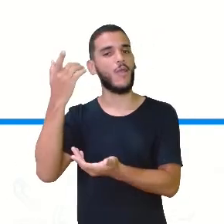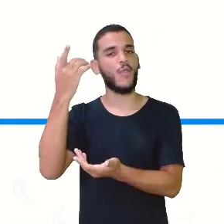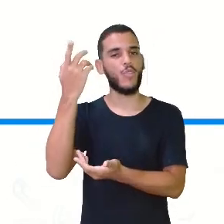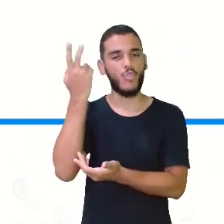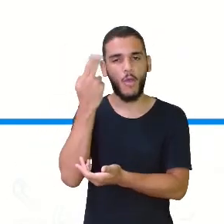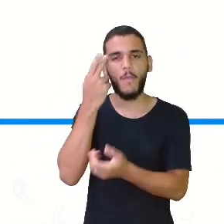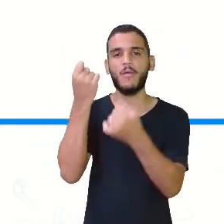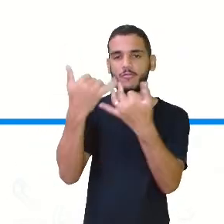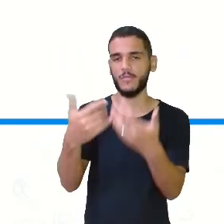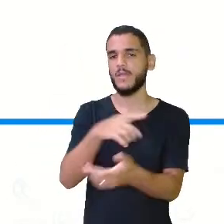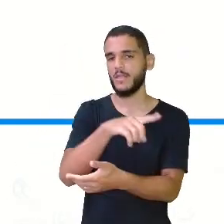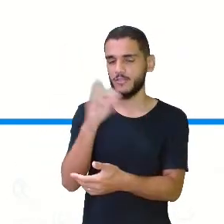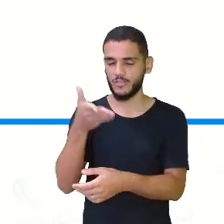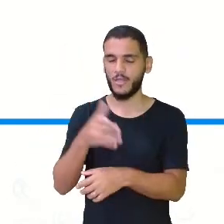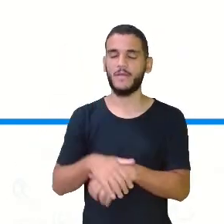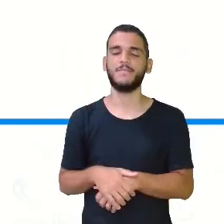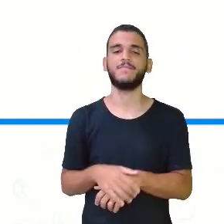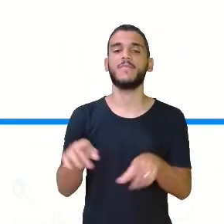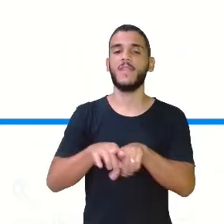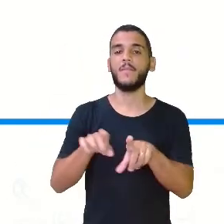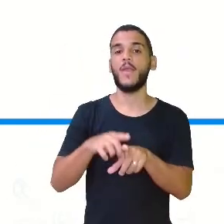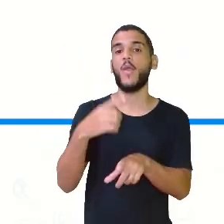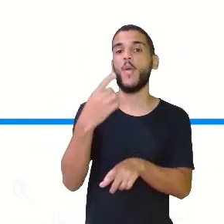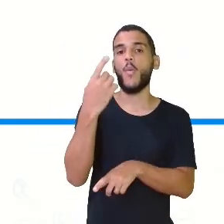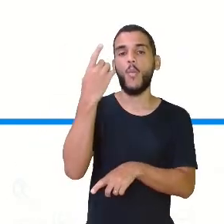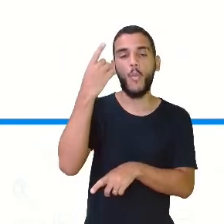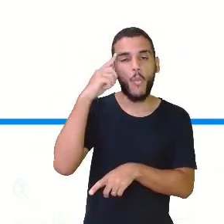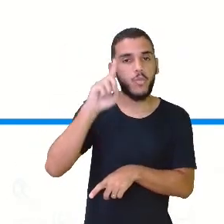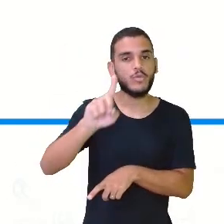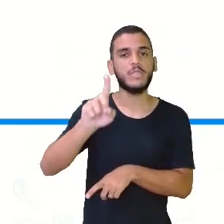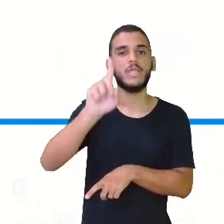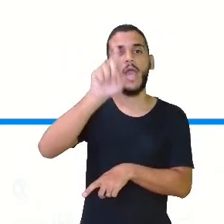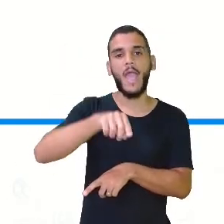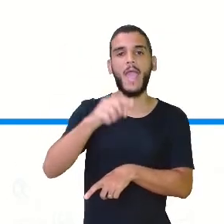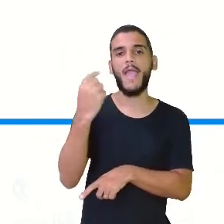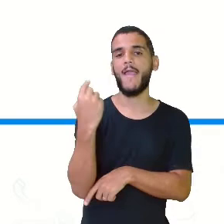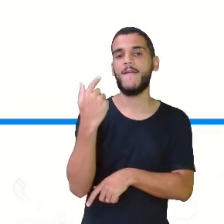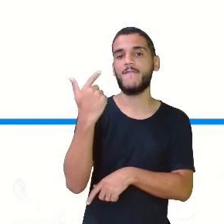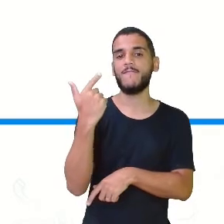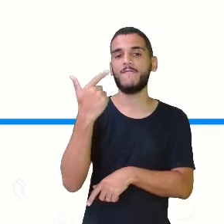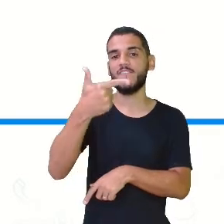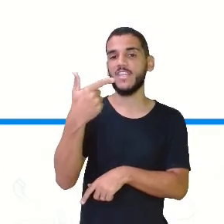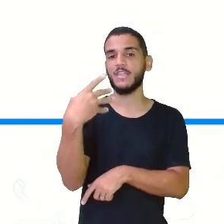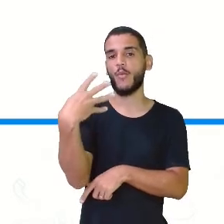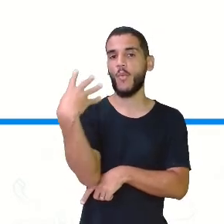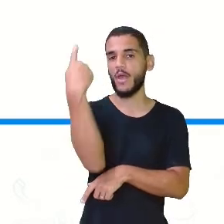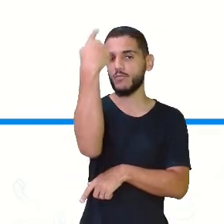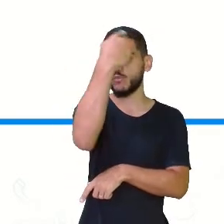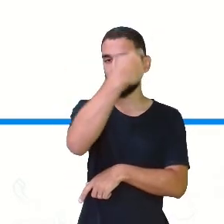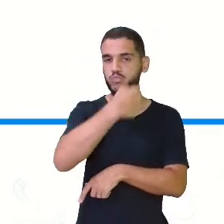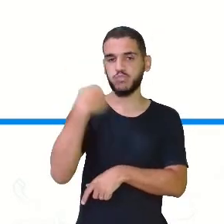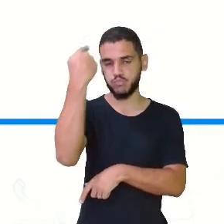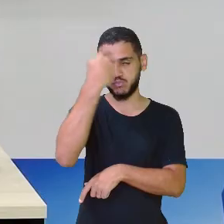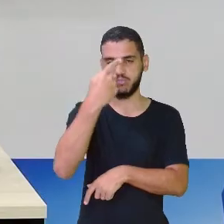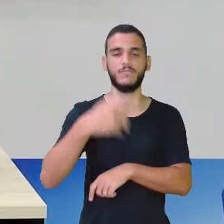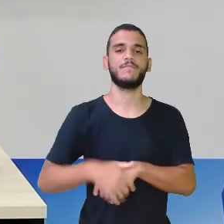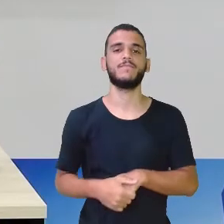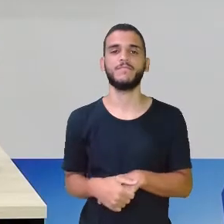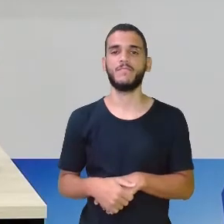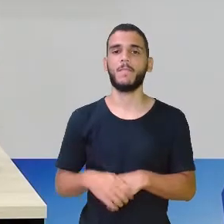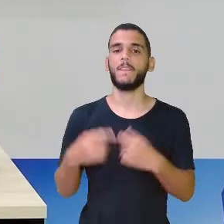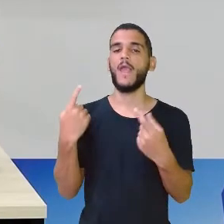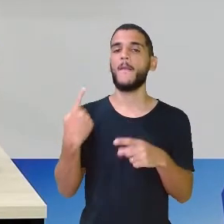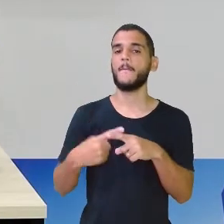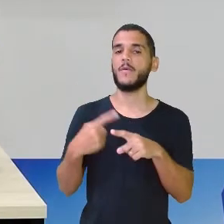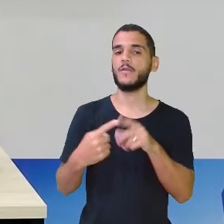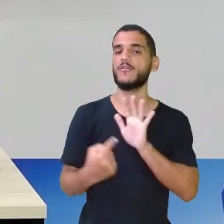falei. Um dia tem o quê, minha gente? 24 horas. Por isso que eu mostrei aqui, ó,